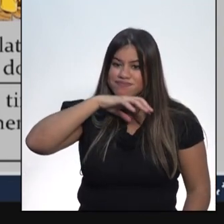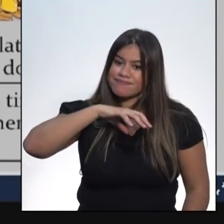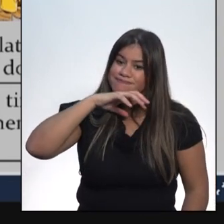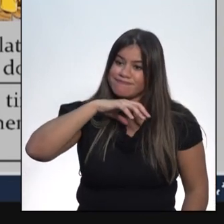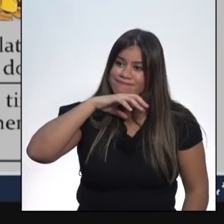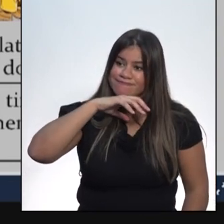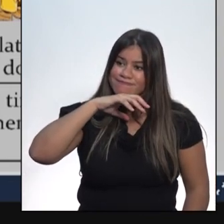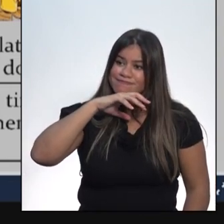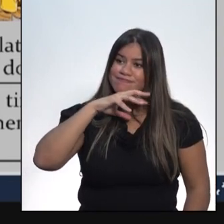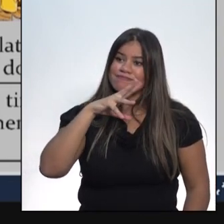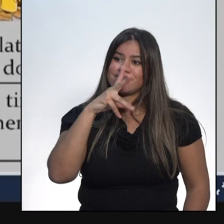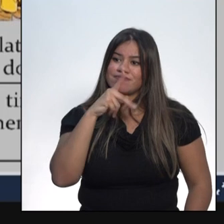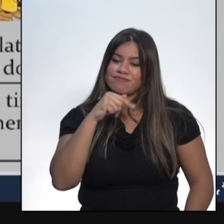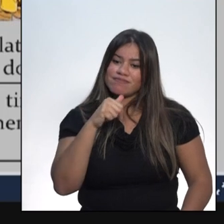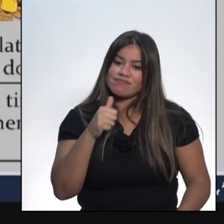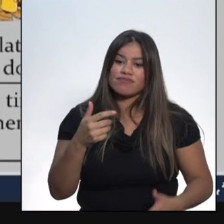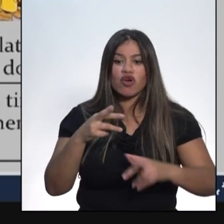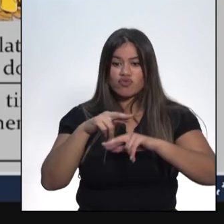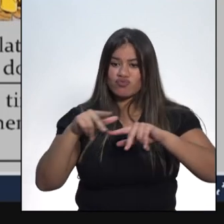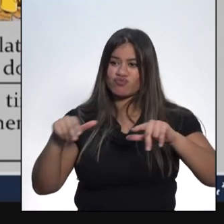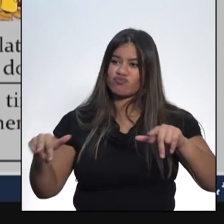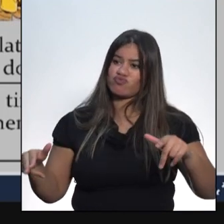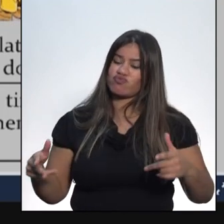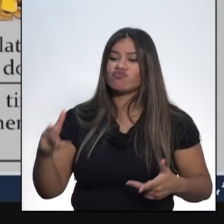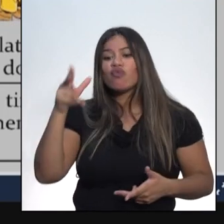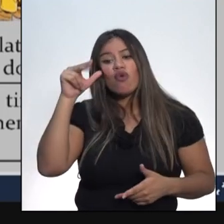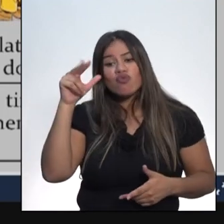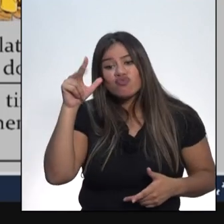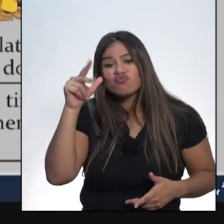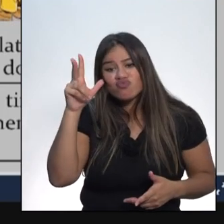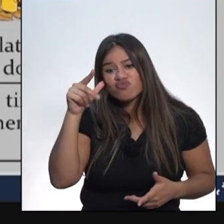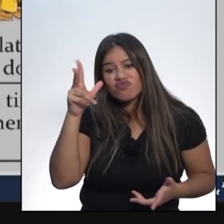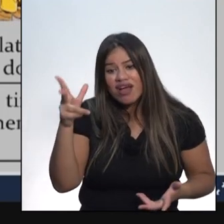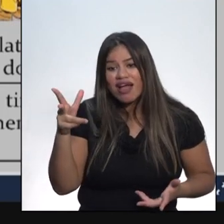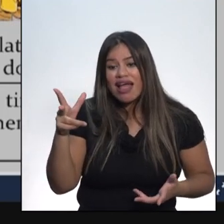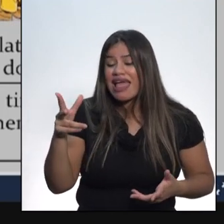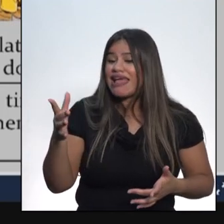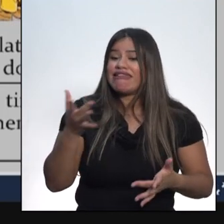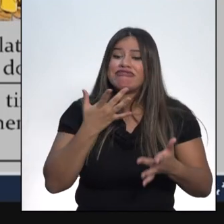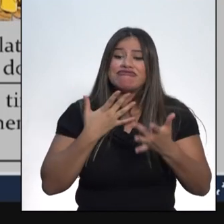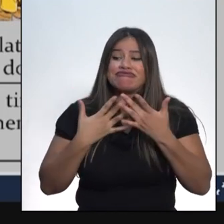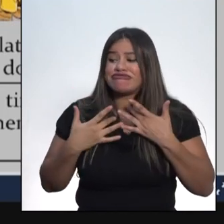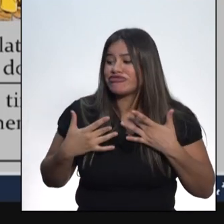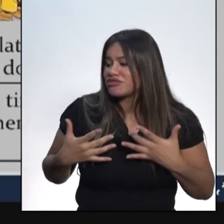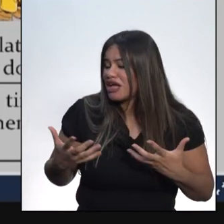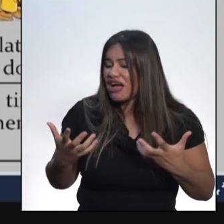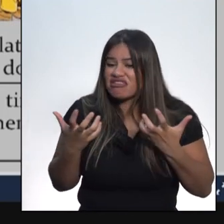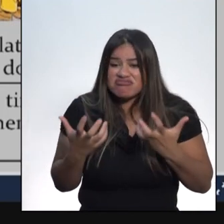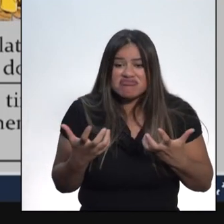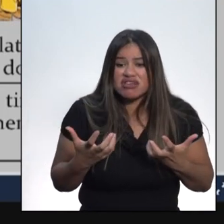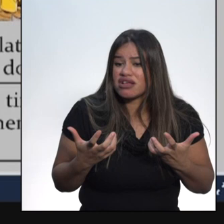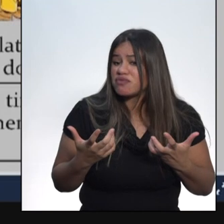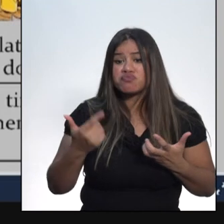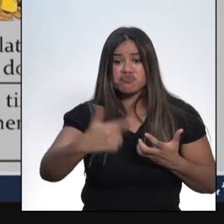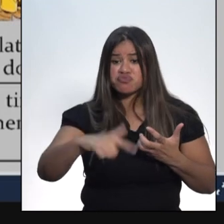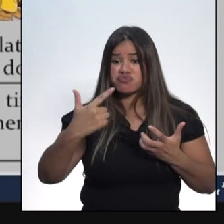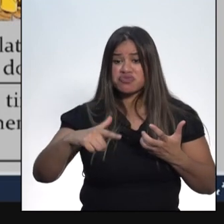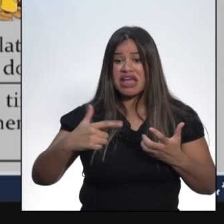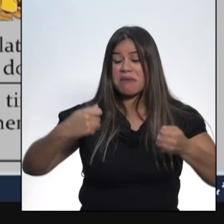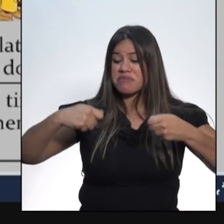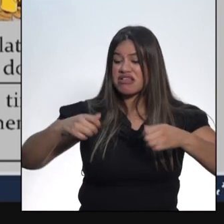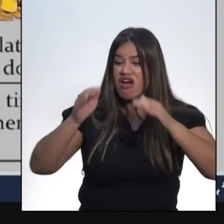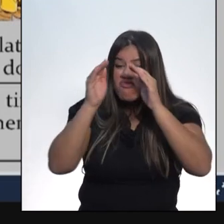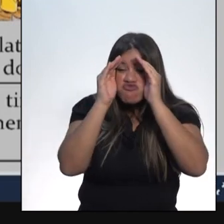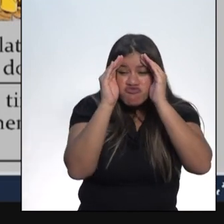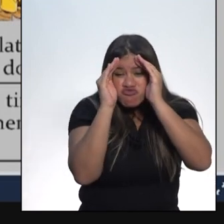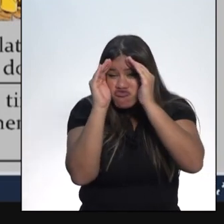imaginário popular das elites políticas como um animal sem vontade própria que precisava ser conduzido pelos homens